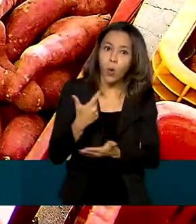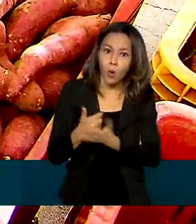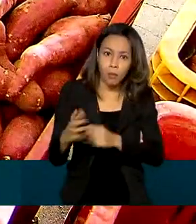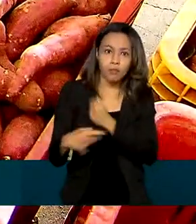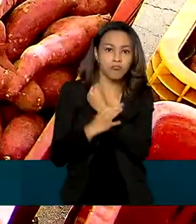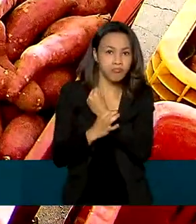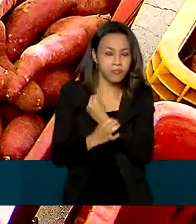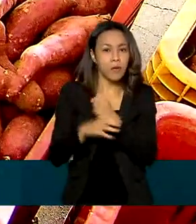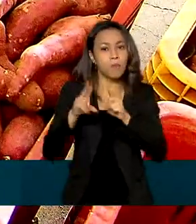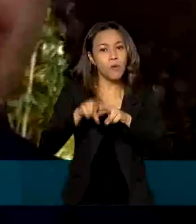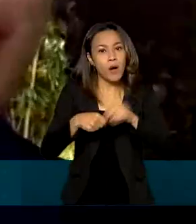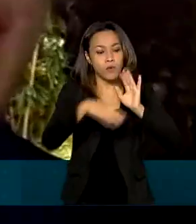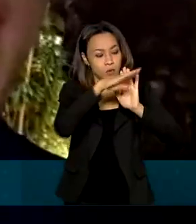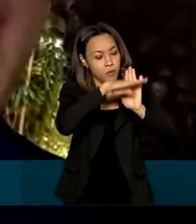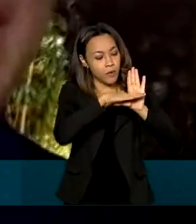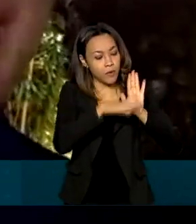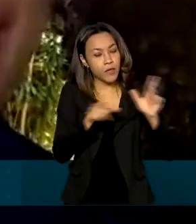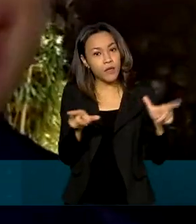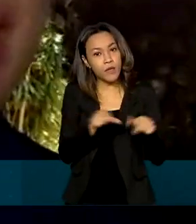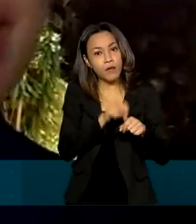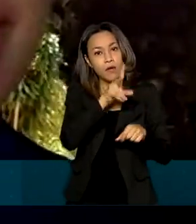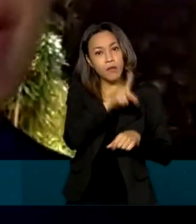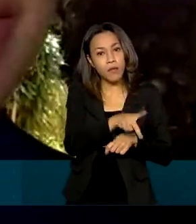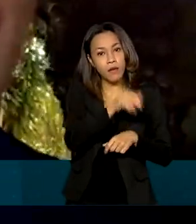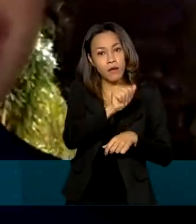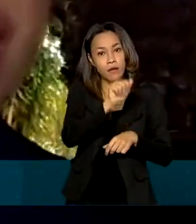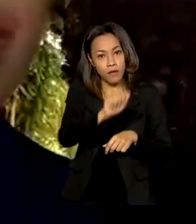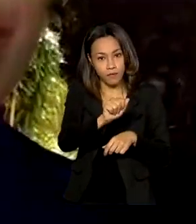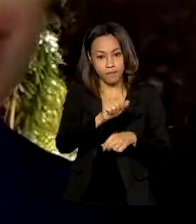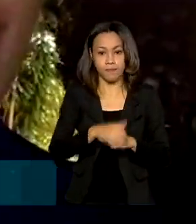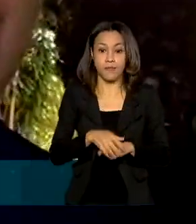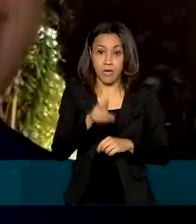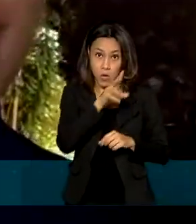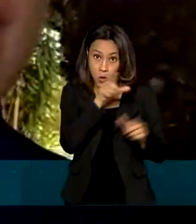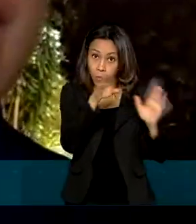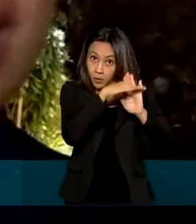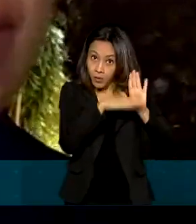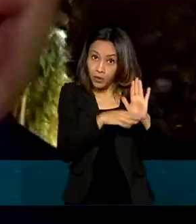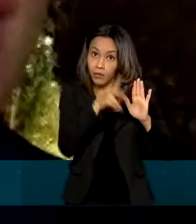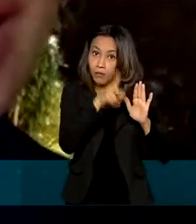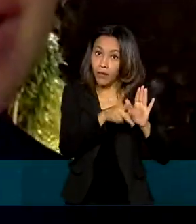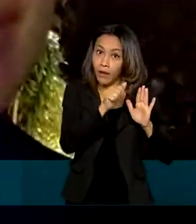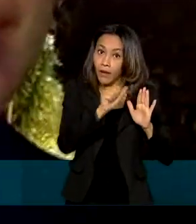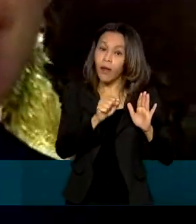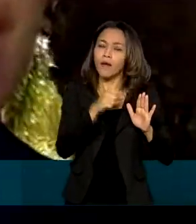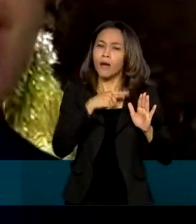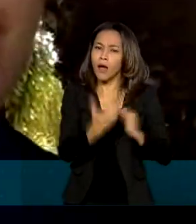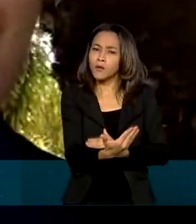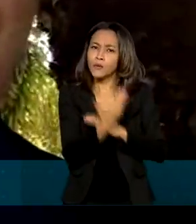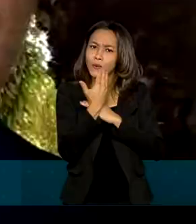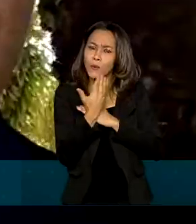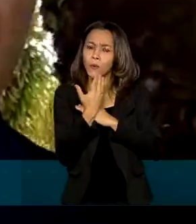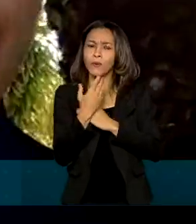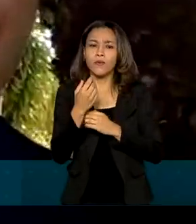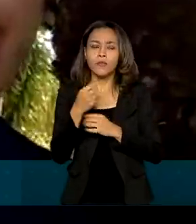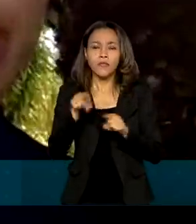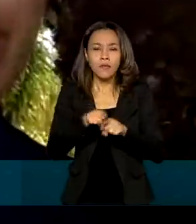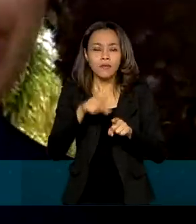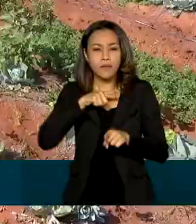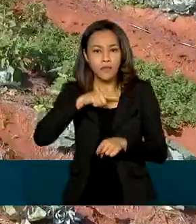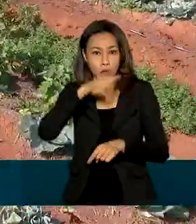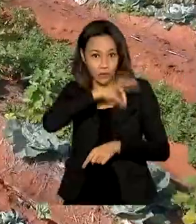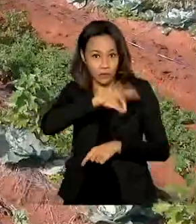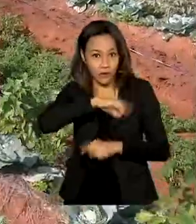alimentos, o PAA. O PAA veio dar um destino final e também trazer uma renda mensal para o